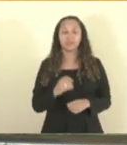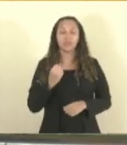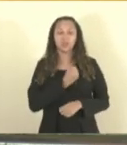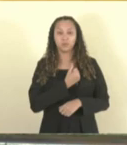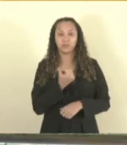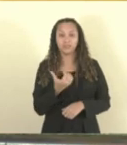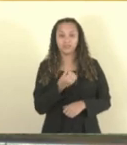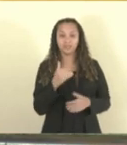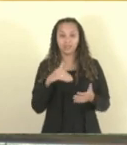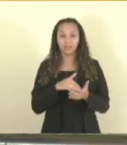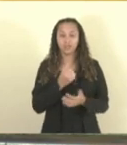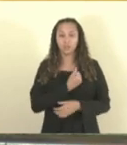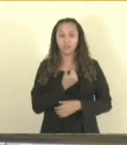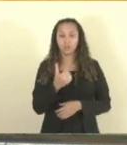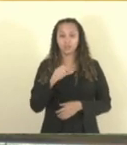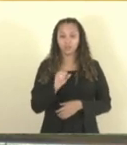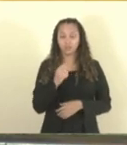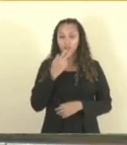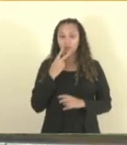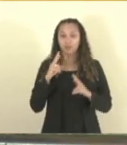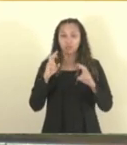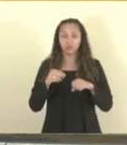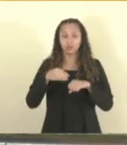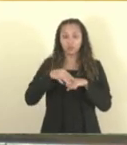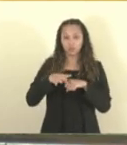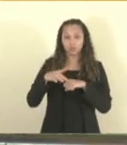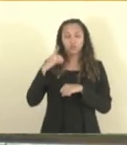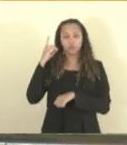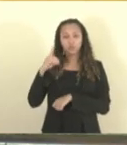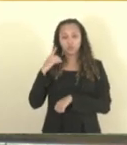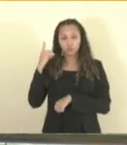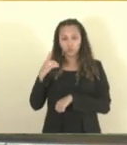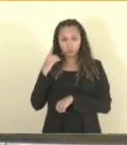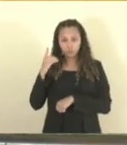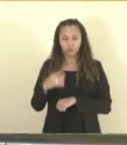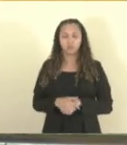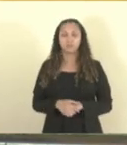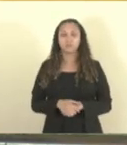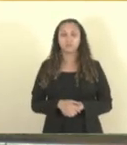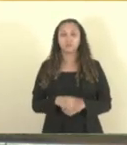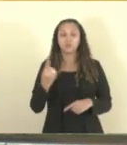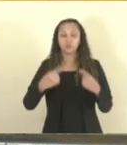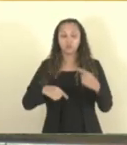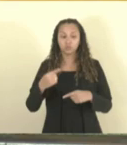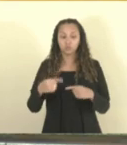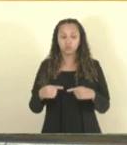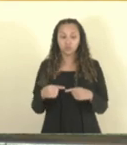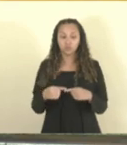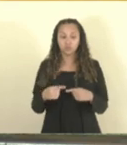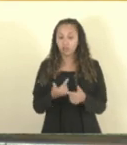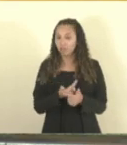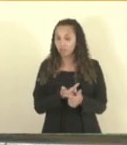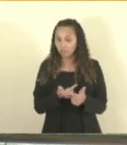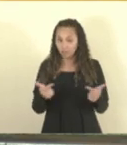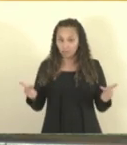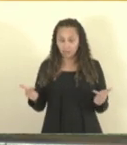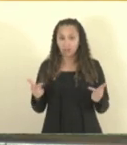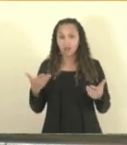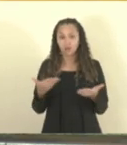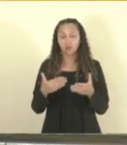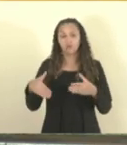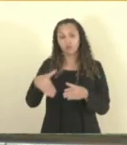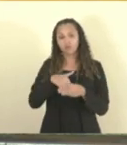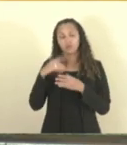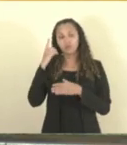item 16 ao item 18, tratam-se de indicações das senhoras e senhores deputados. Em discussão, não havendo quem quer discutir, em